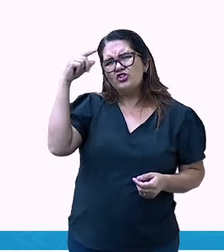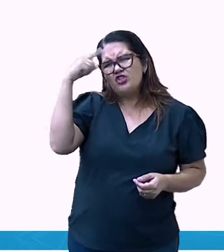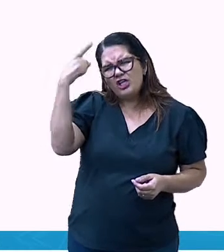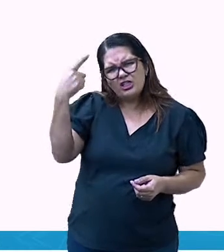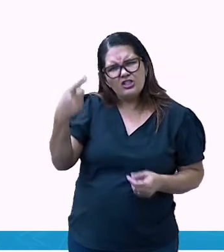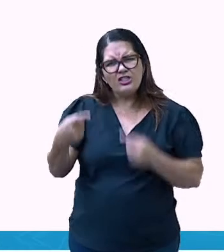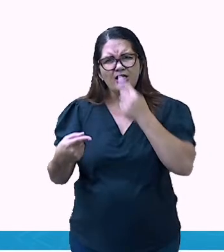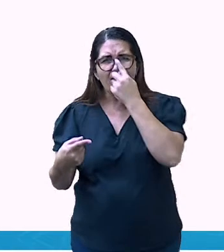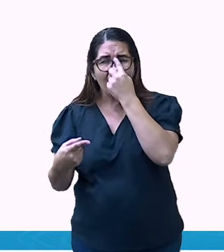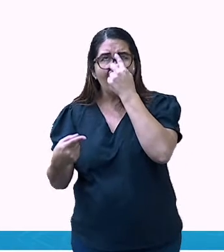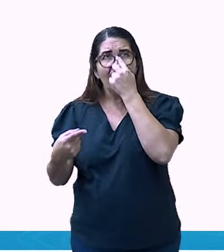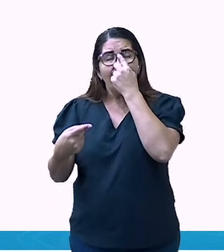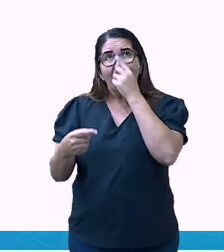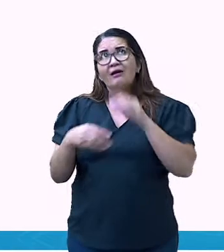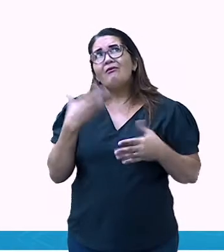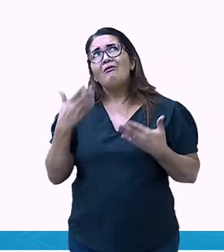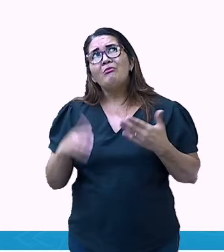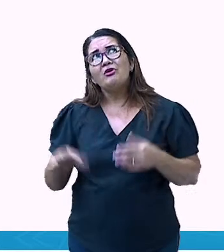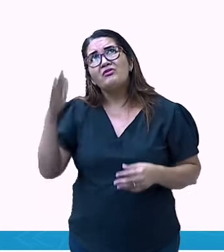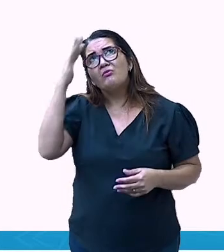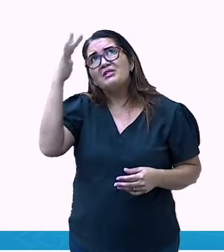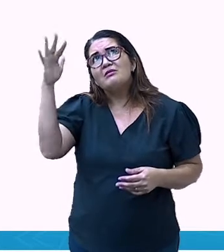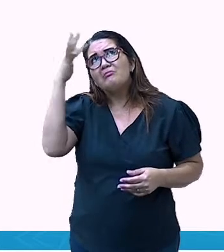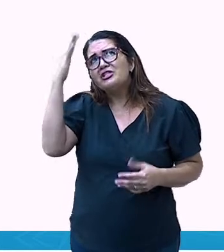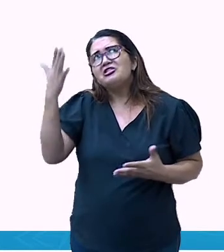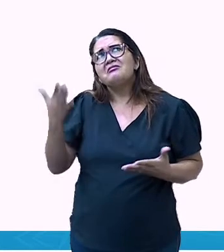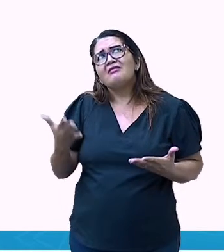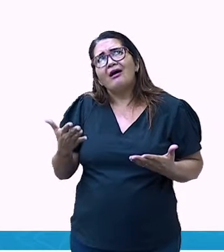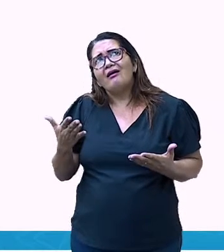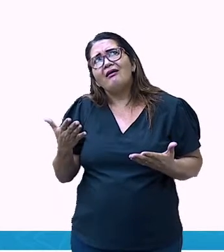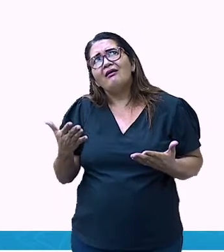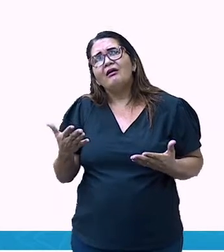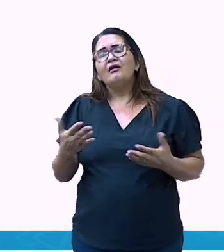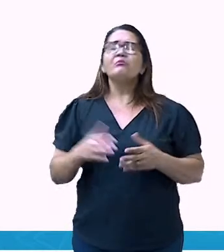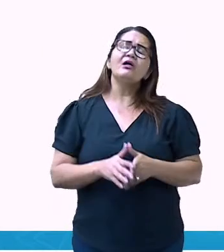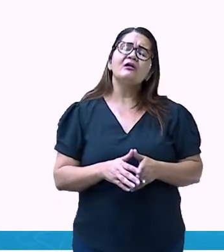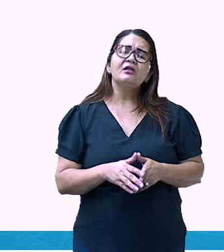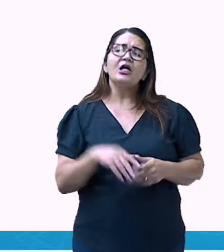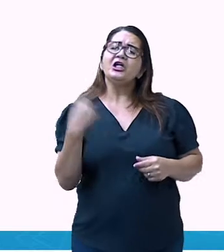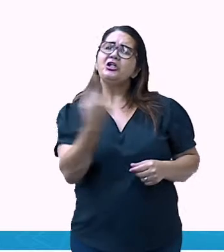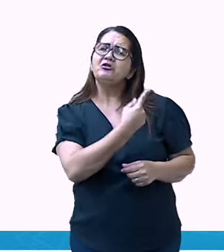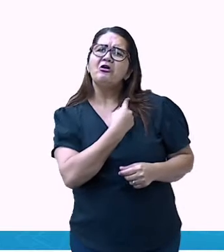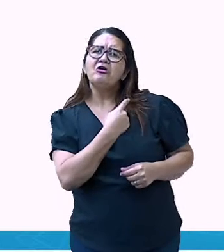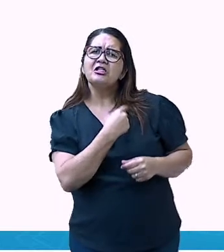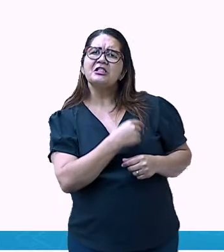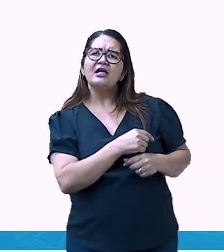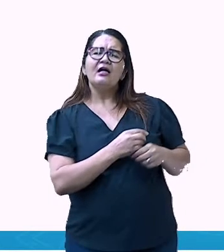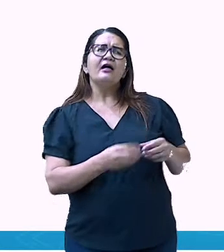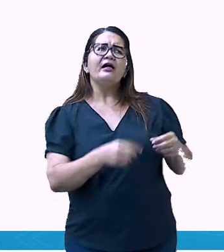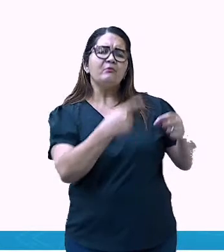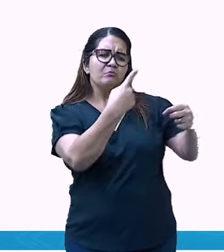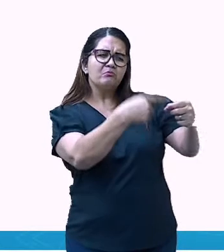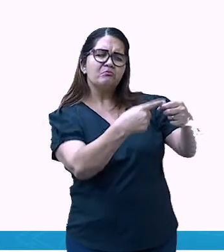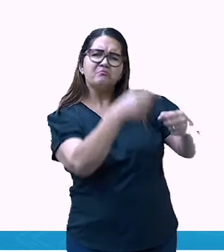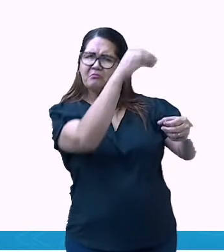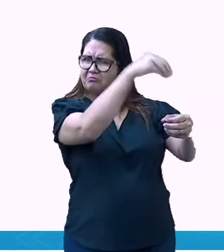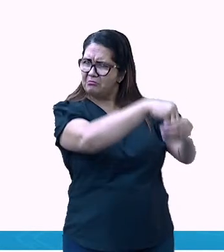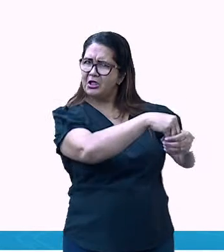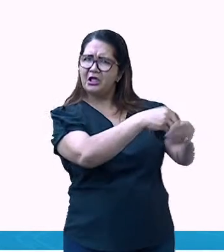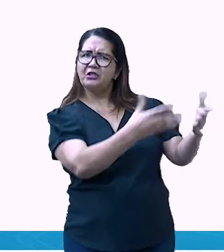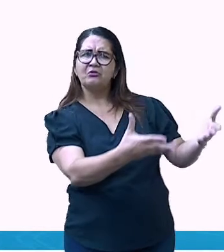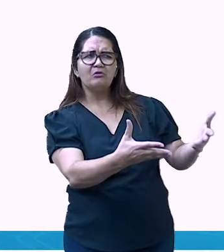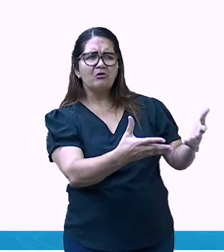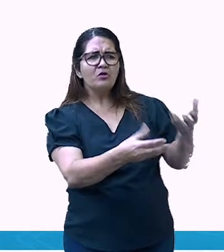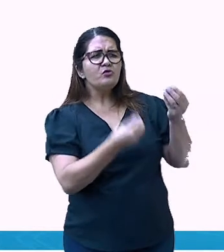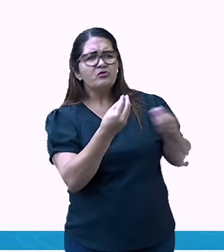imaginar, para quem mora dentro de uma cidade, né? É muito difícil a gente imaginar uma